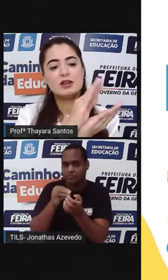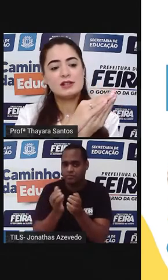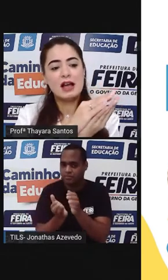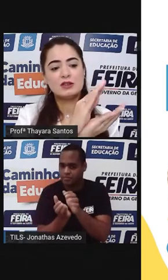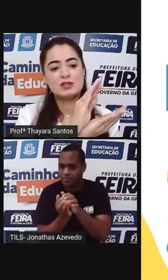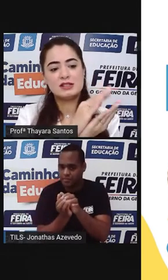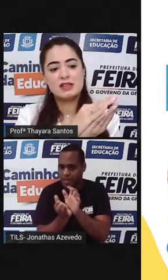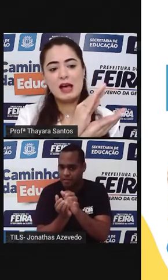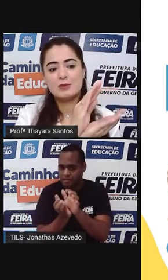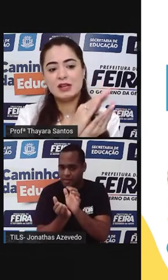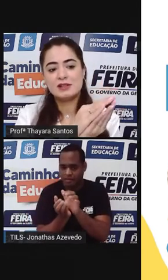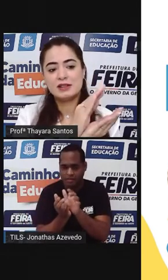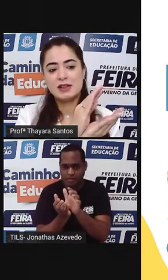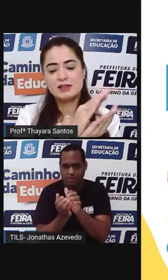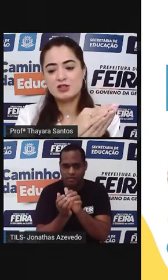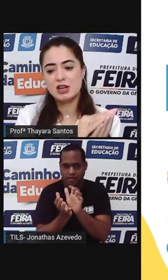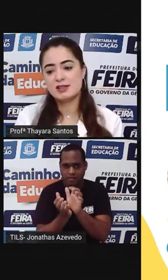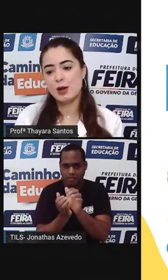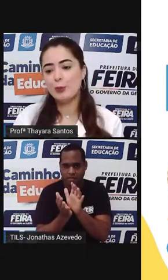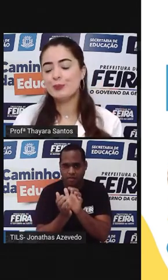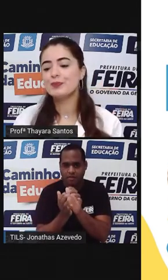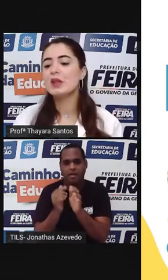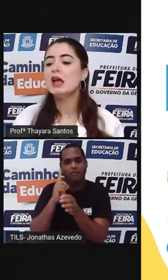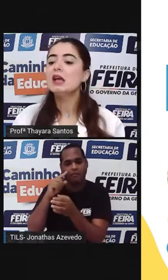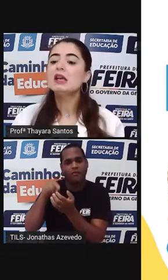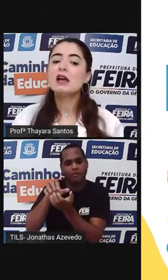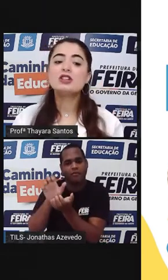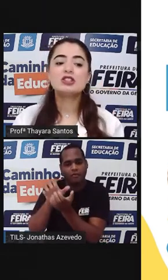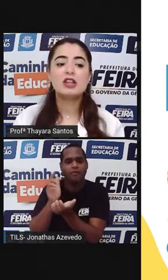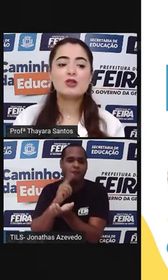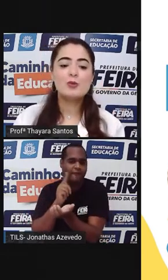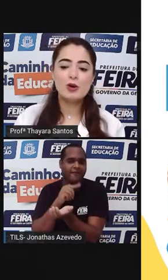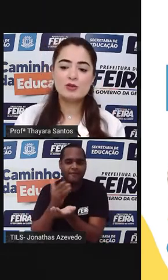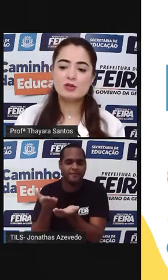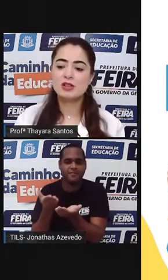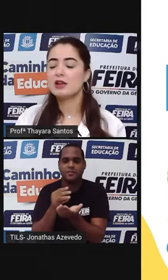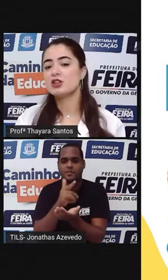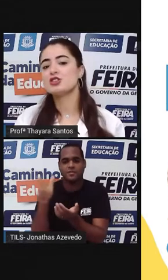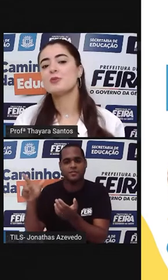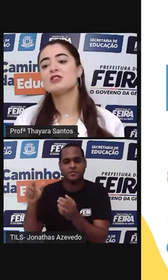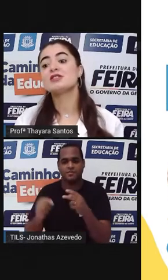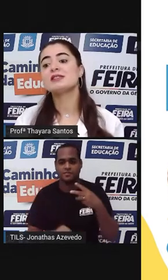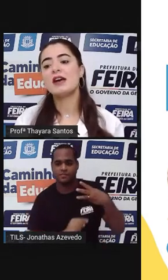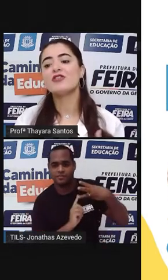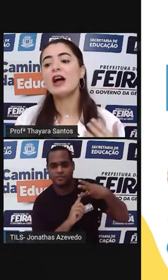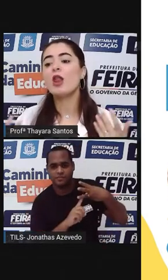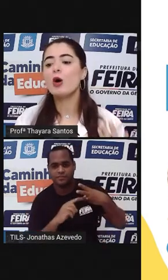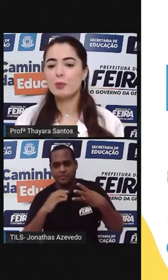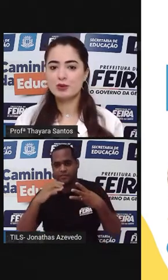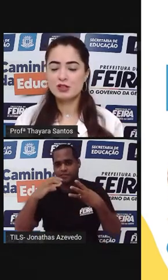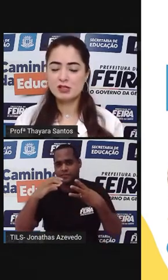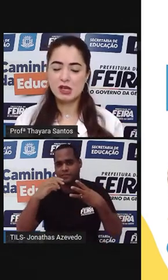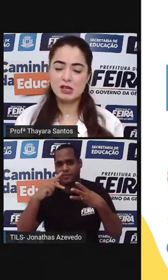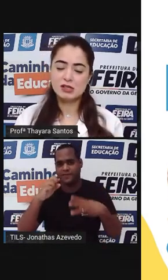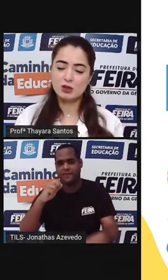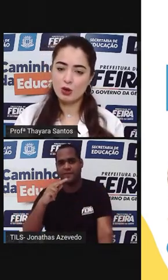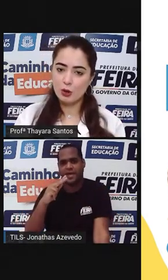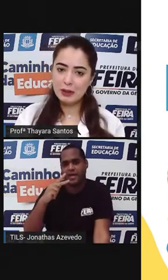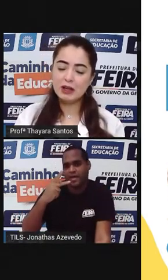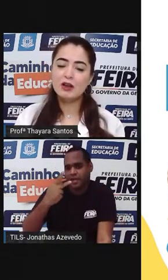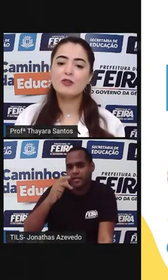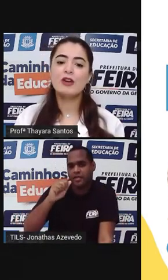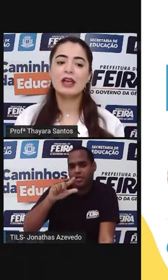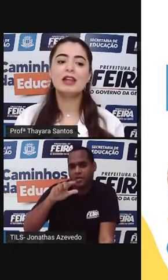ela tem dois lados, que se abre assim, nessa direção. E a gente tem os moluscos que a gente chama de cefalópodes. Esse